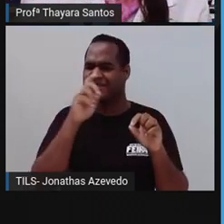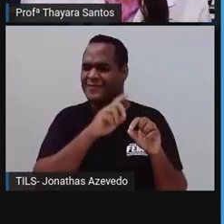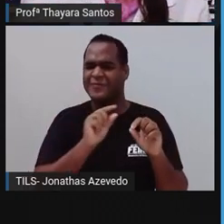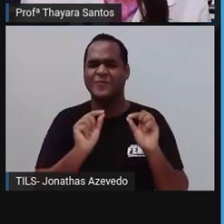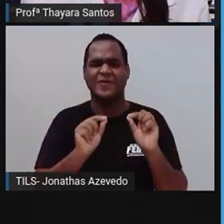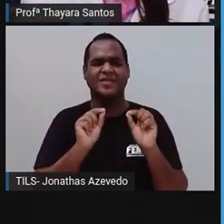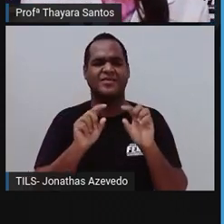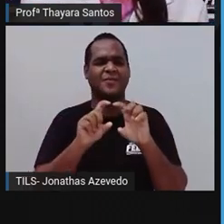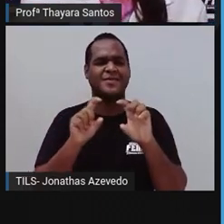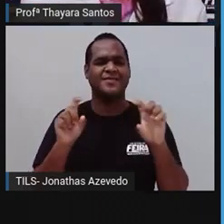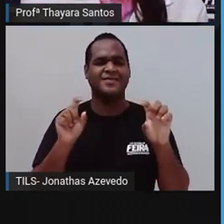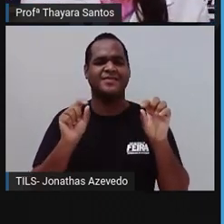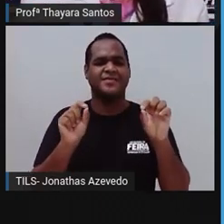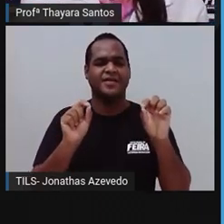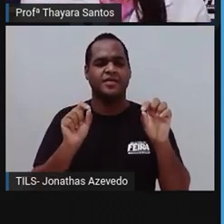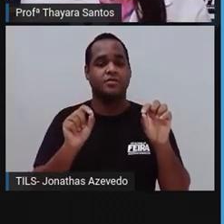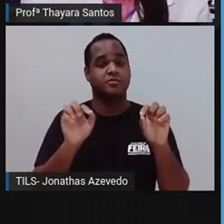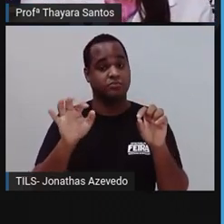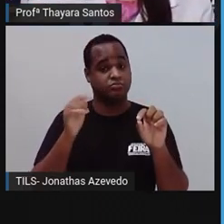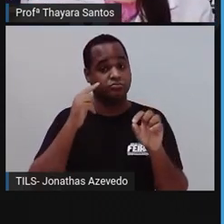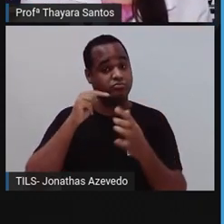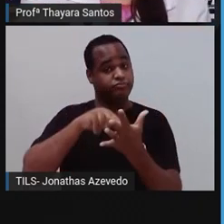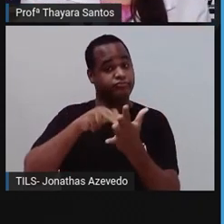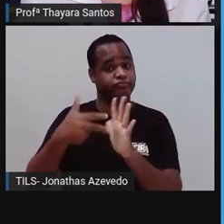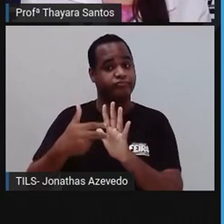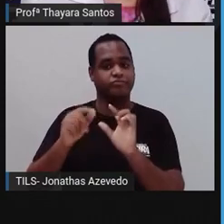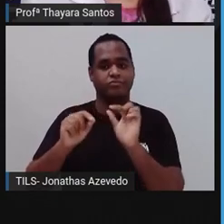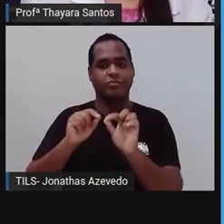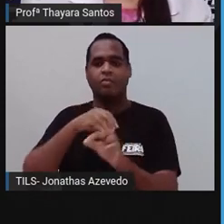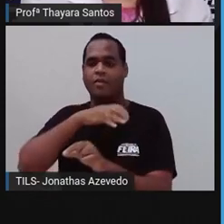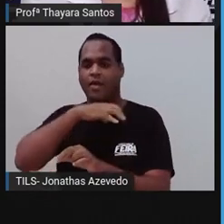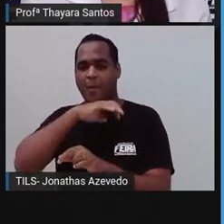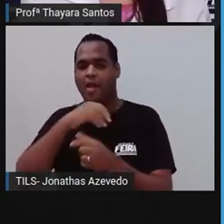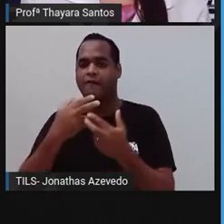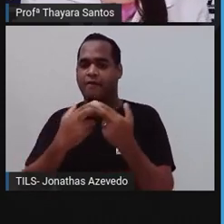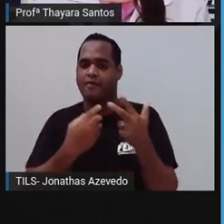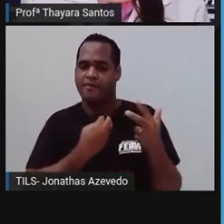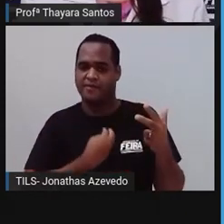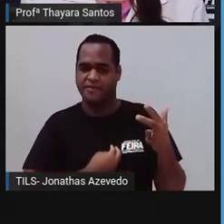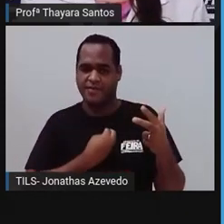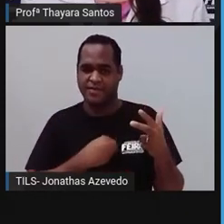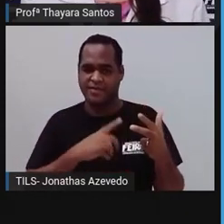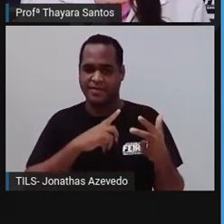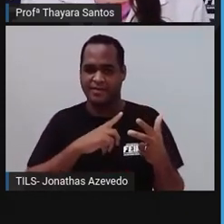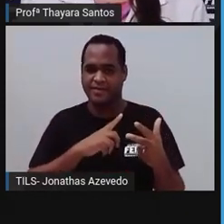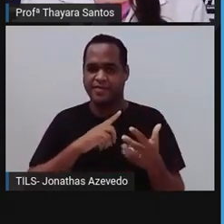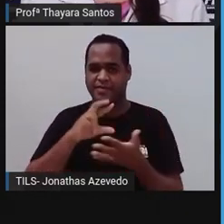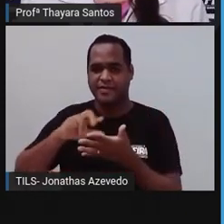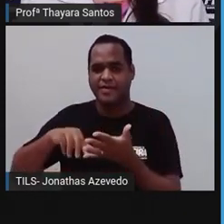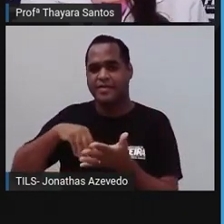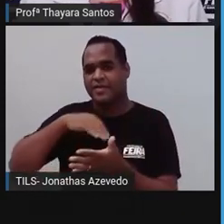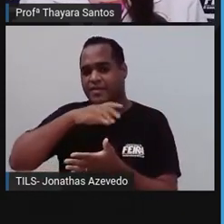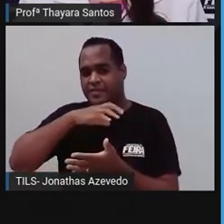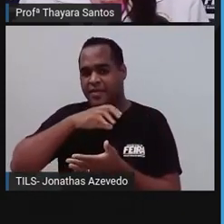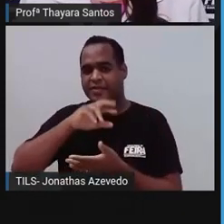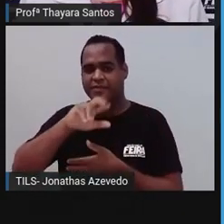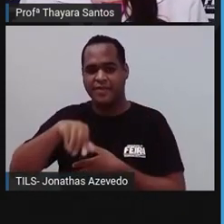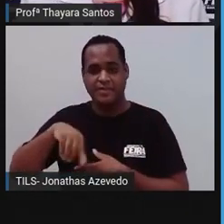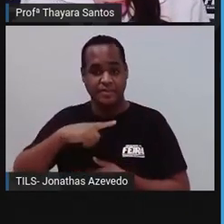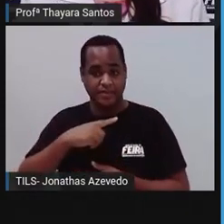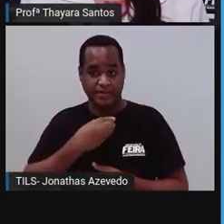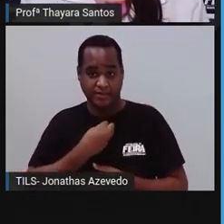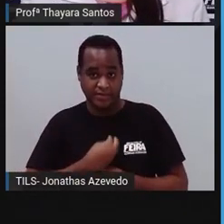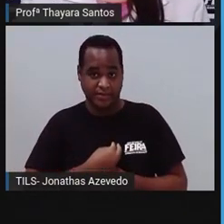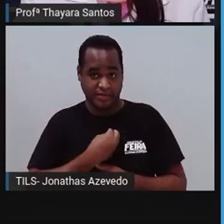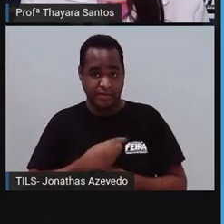heterótrofo? Heterótrofo quer dizer que os animais, eles não possuem a capacidade de produzir seu próprio alimento. Então,